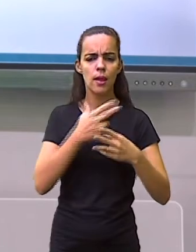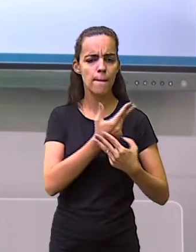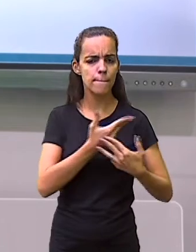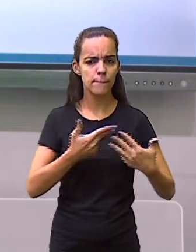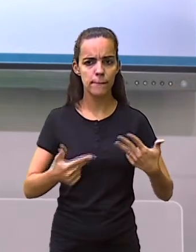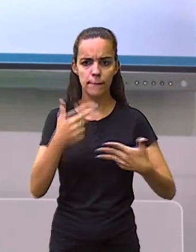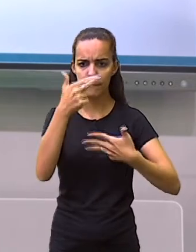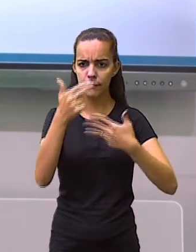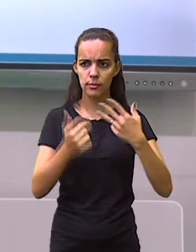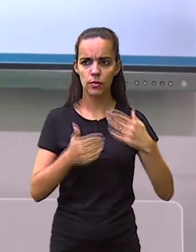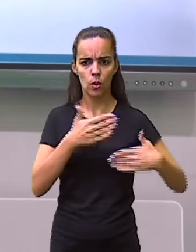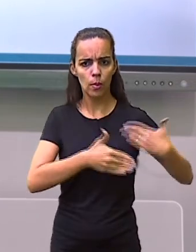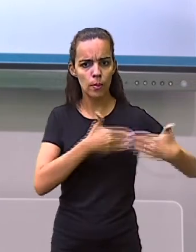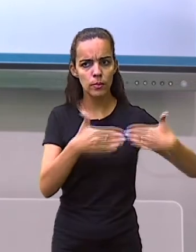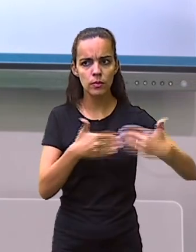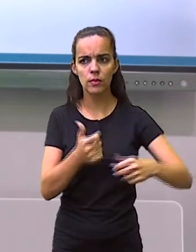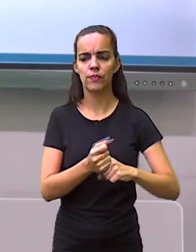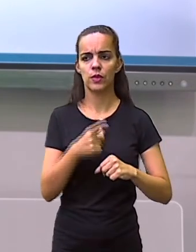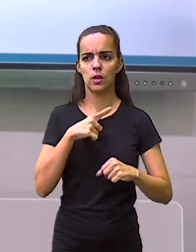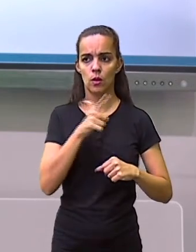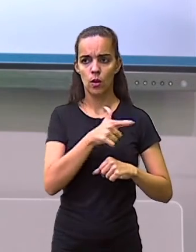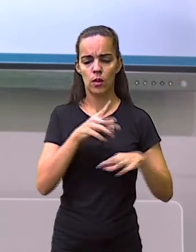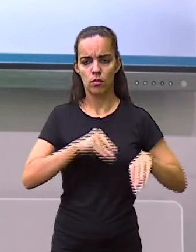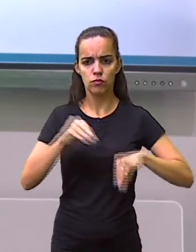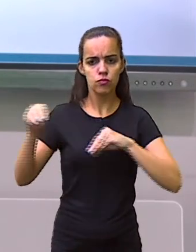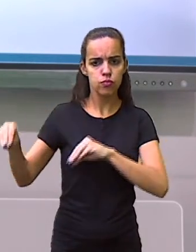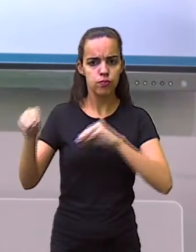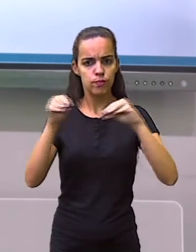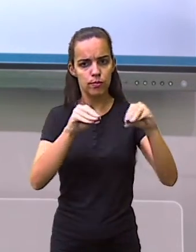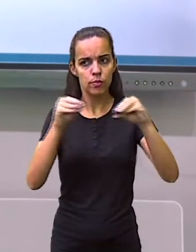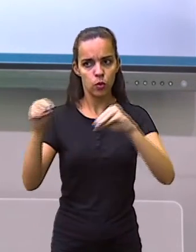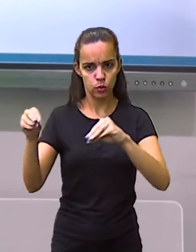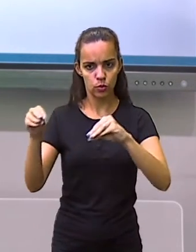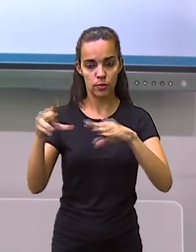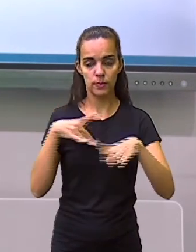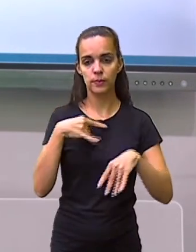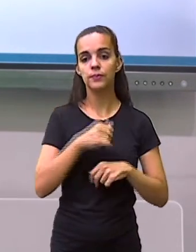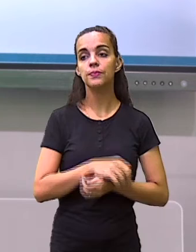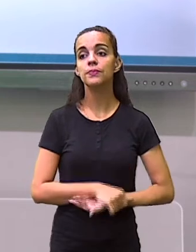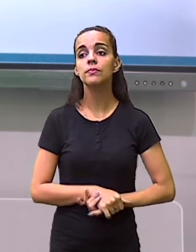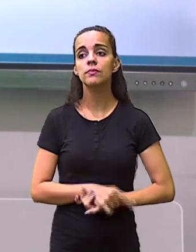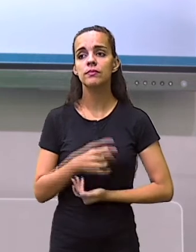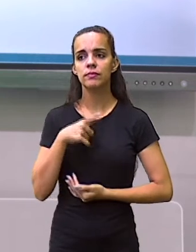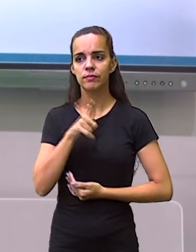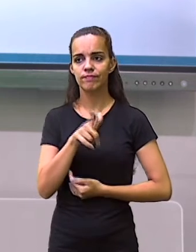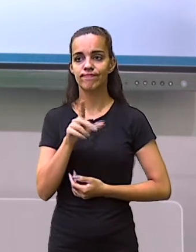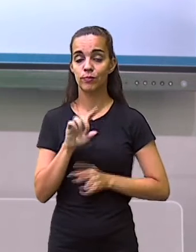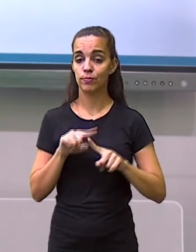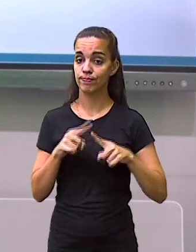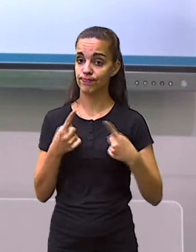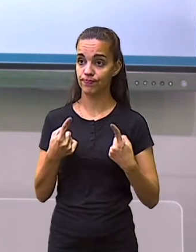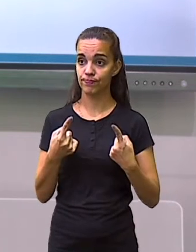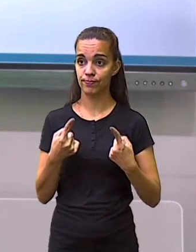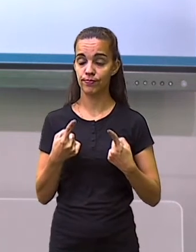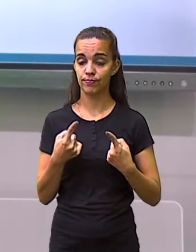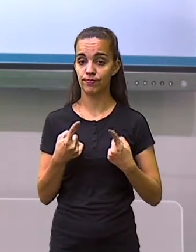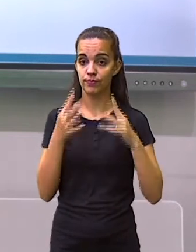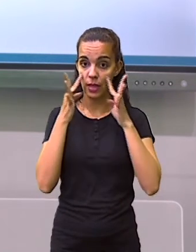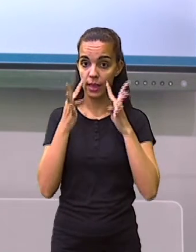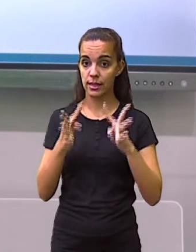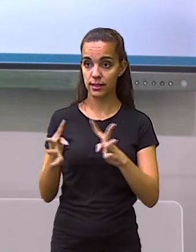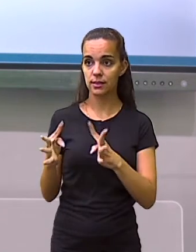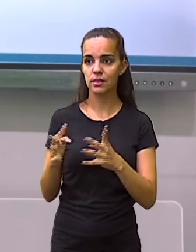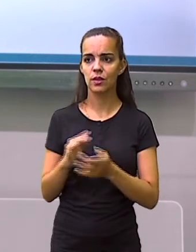ou seja, o ato de migrar de um local para o outro. Porém, muita atenção,